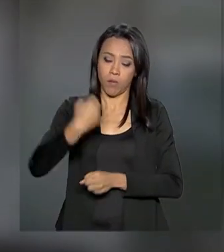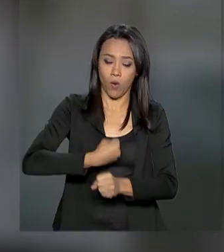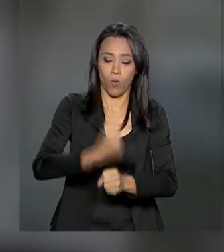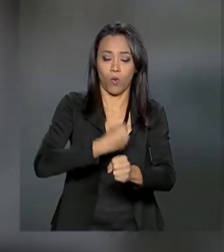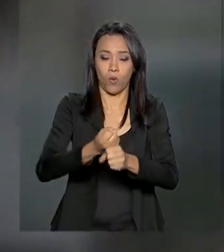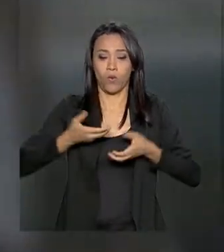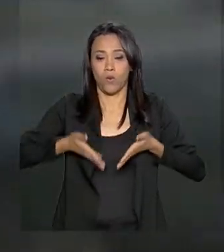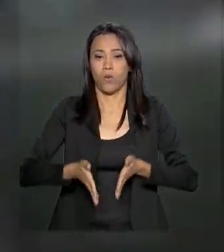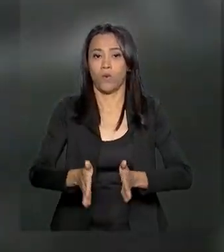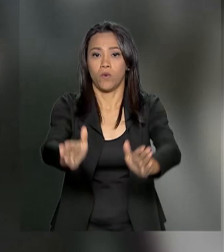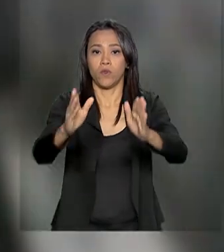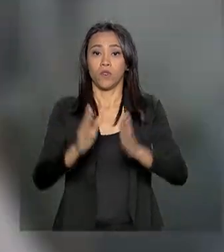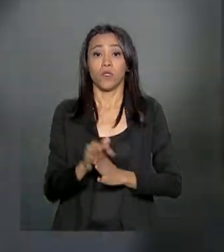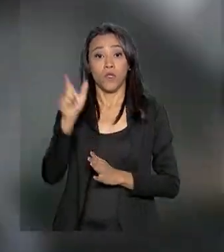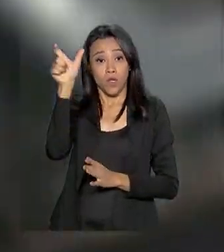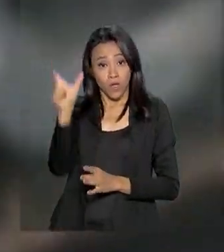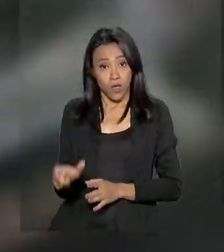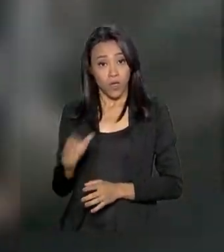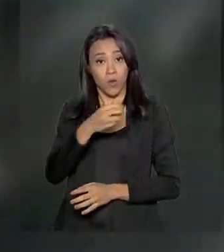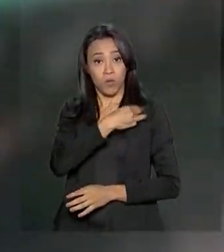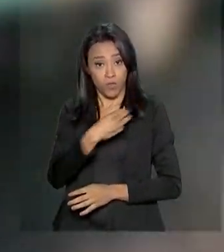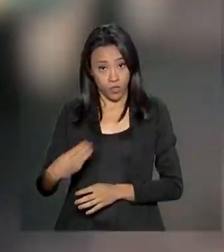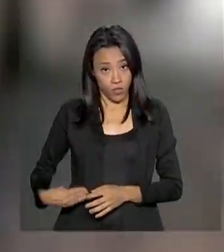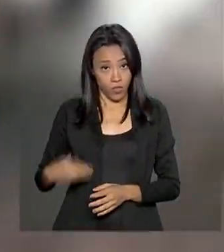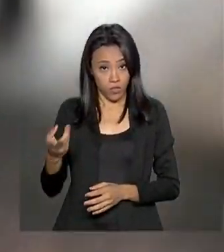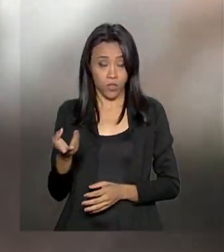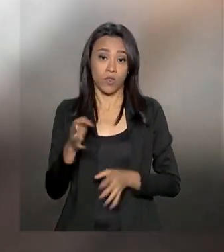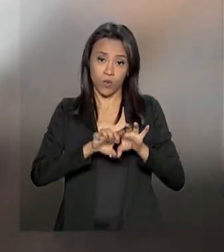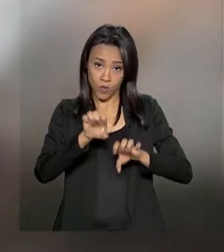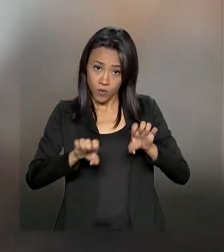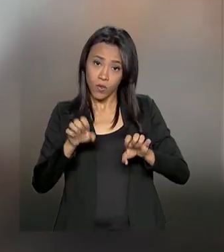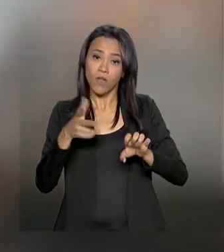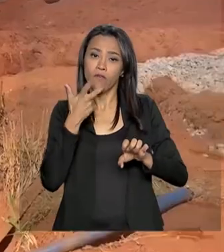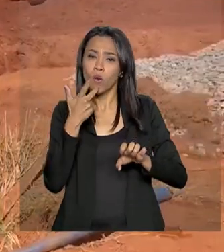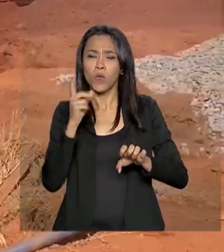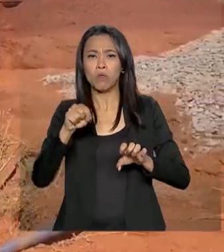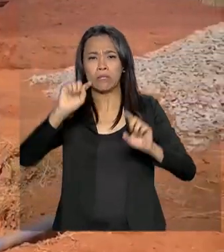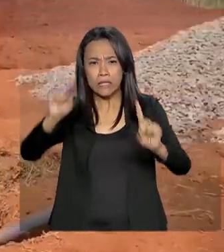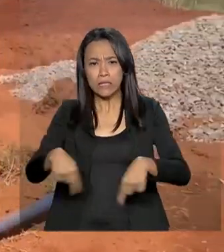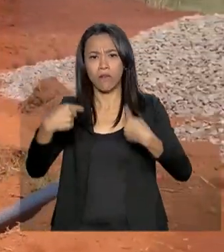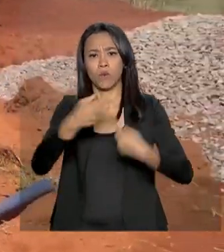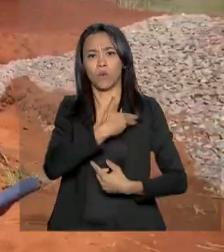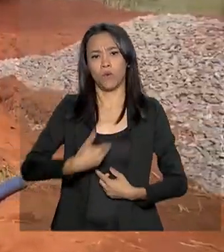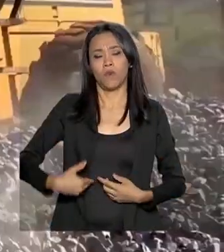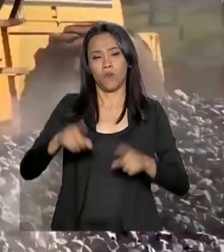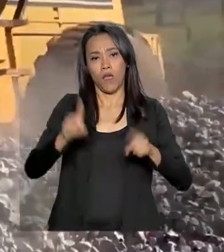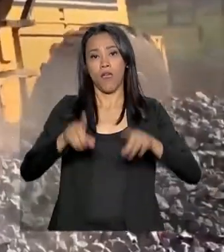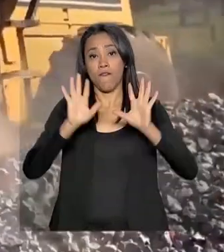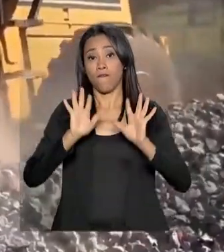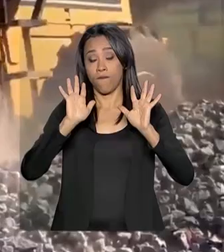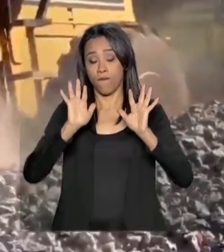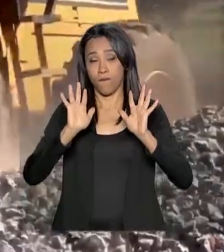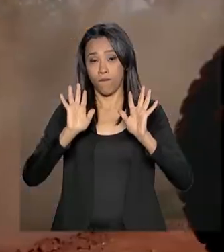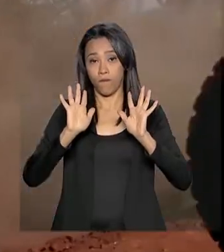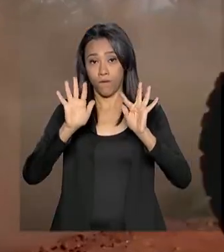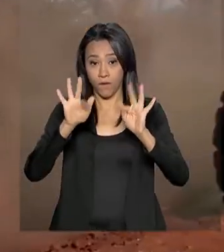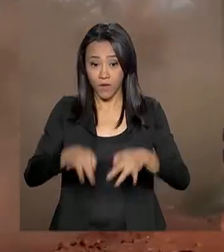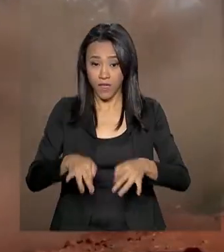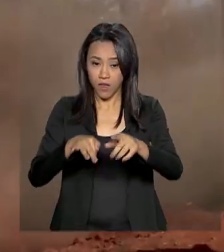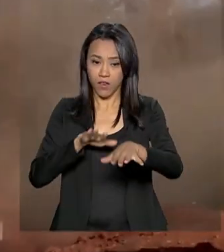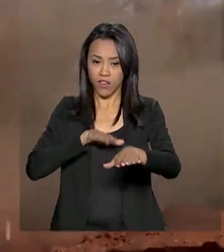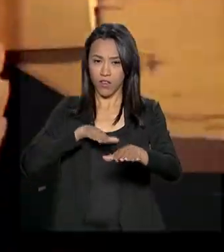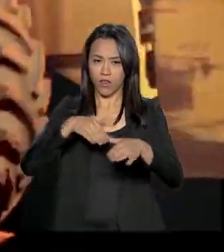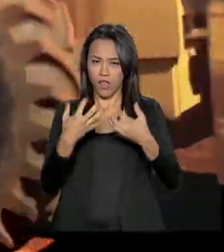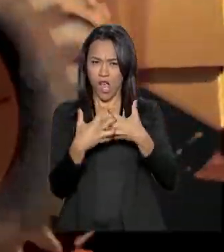Tarcísio Gomes de Freitas, disse por meio de sua conta no Twitter, que o desafio do governo é acabar com os atoleiros